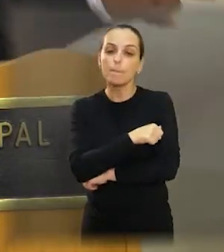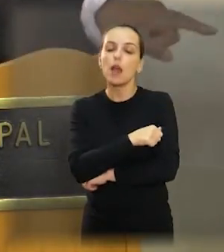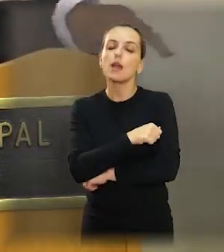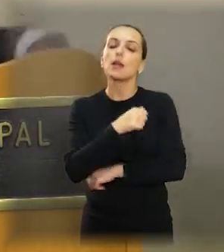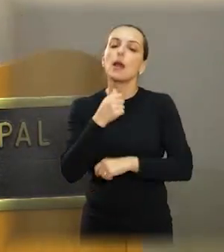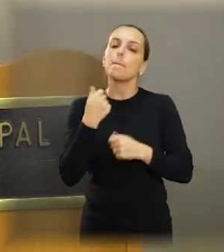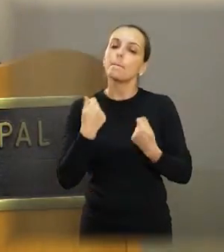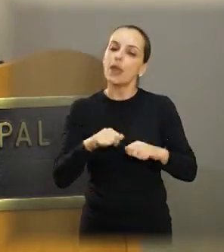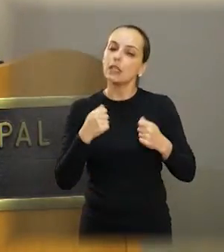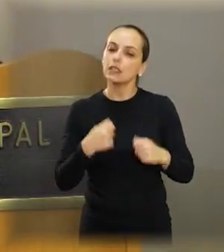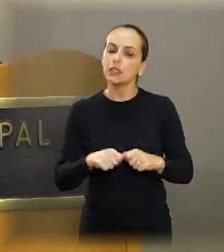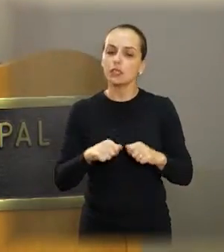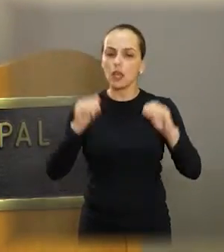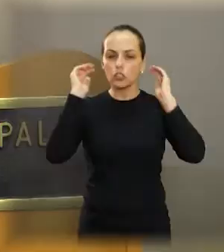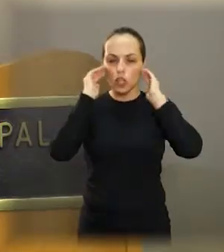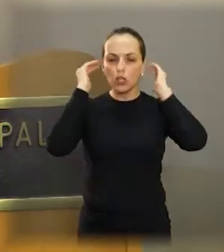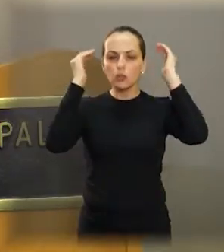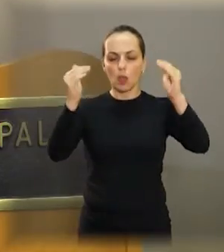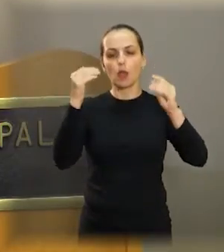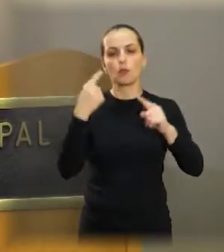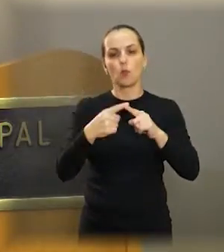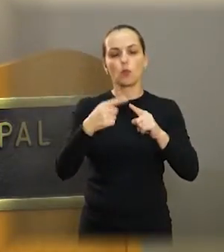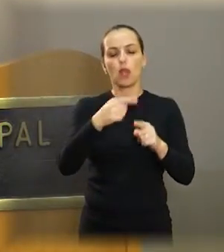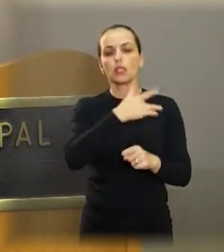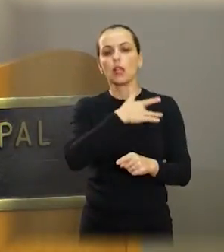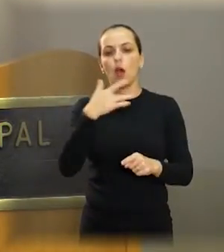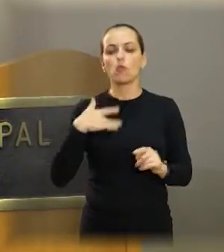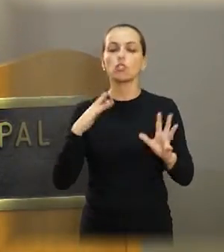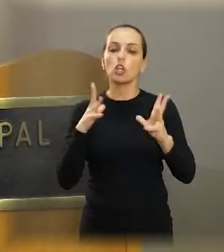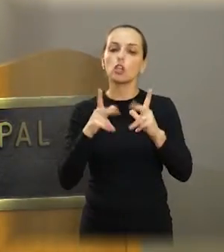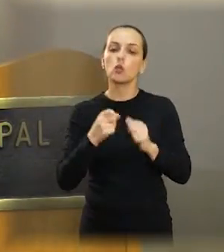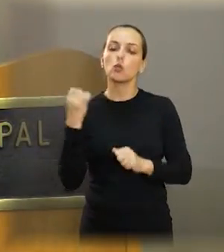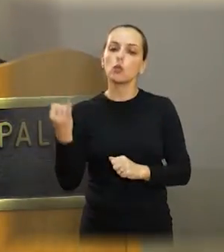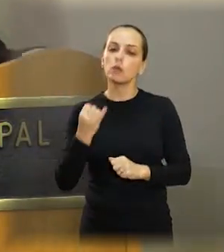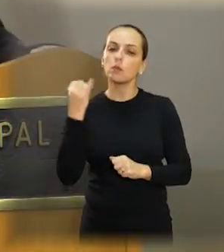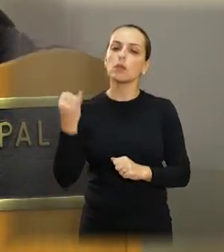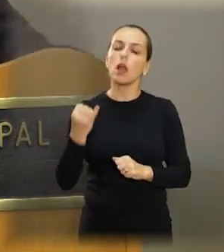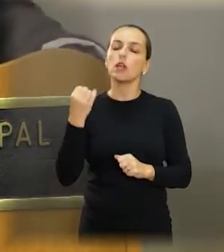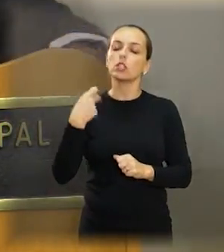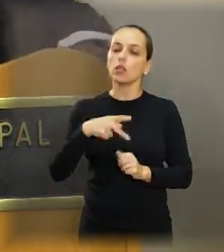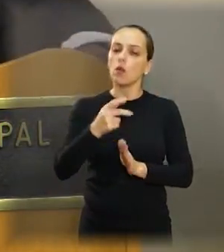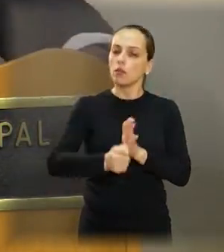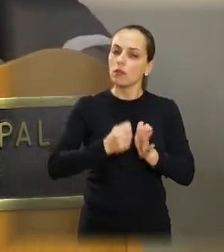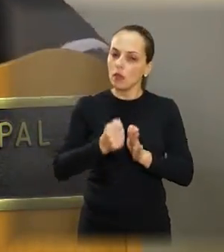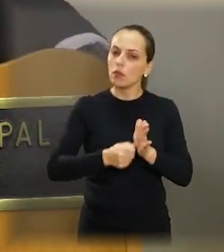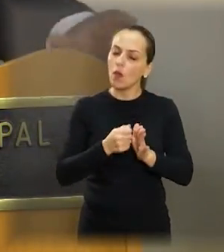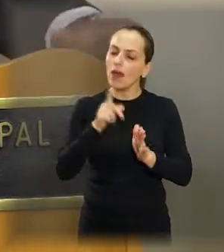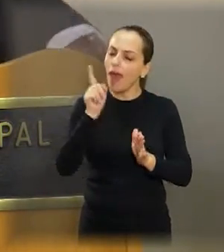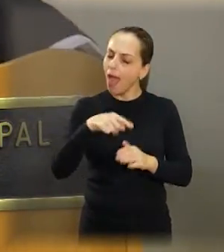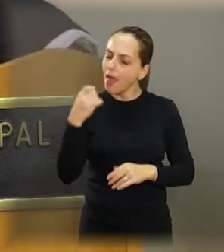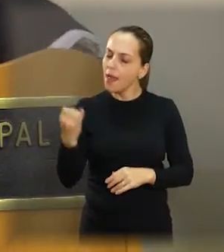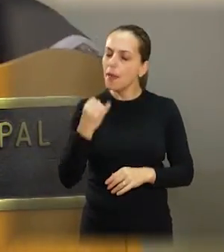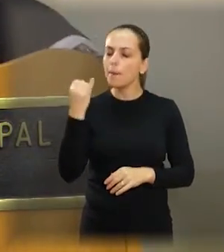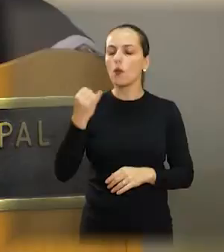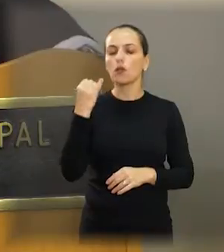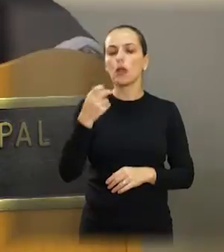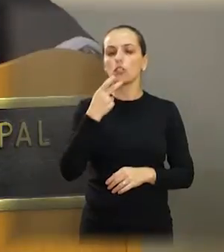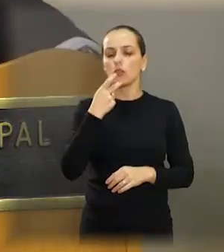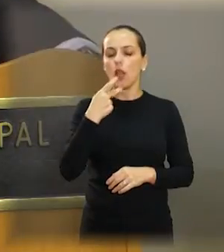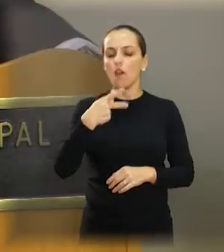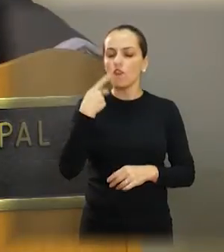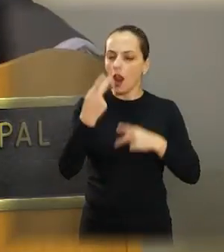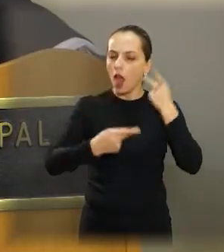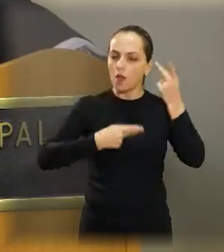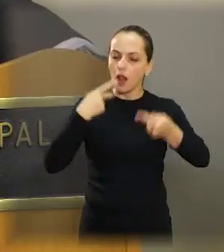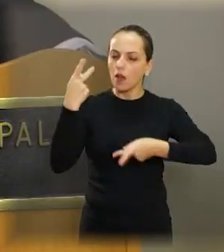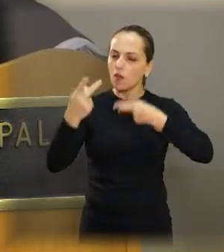respeito, porque a saúde é tudo na nossa cidade de Araraquara. A saúde é significante para nós. Eu já cansei de falar aqui, e vou falar